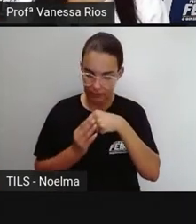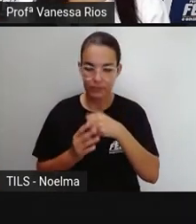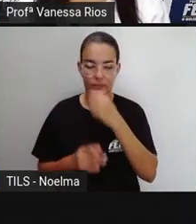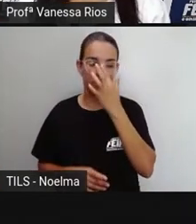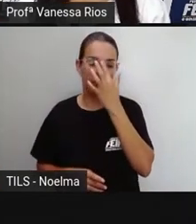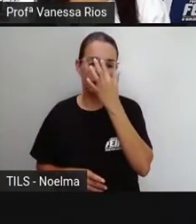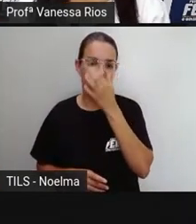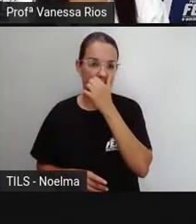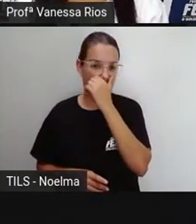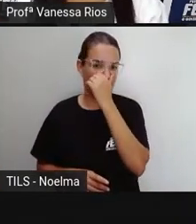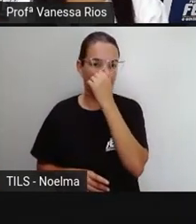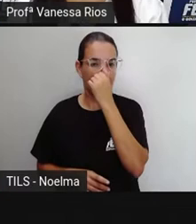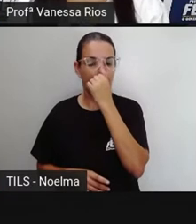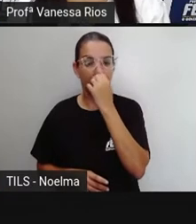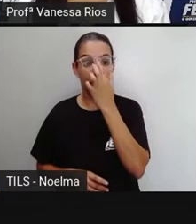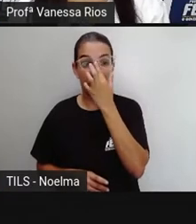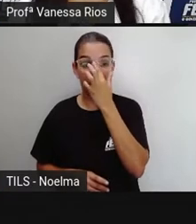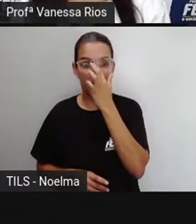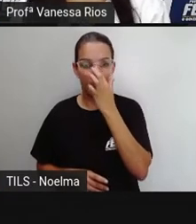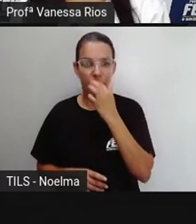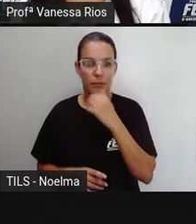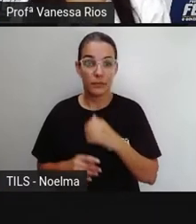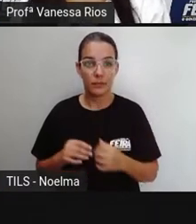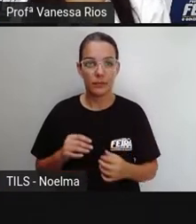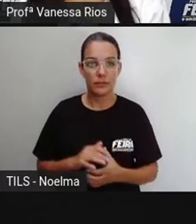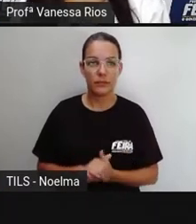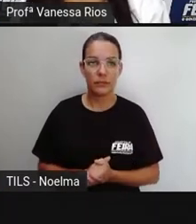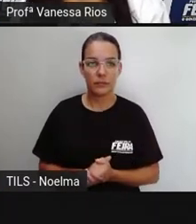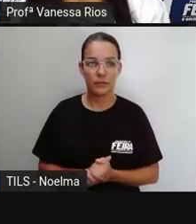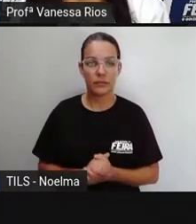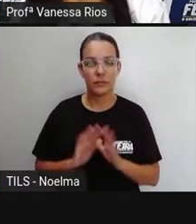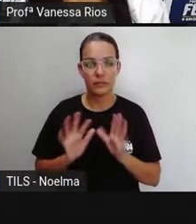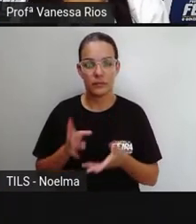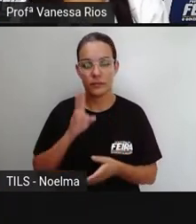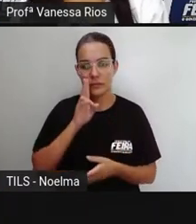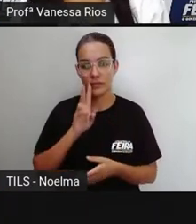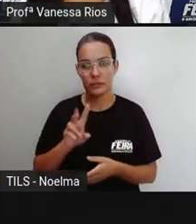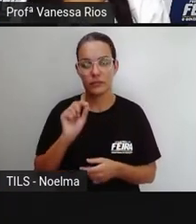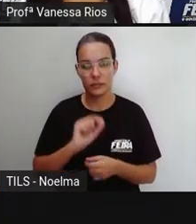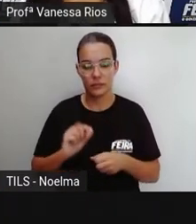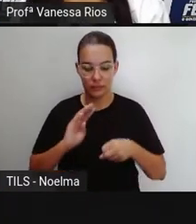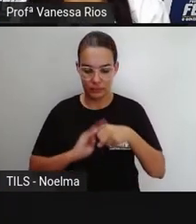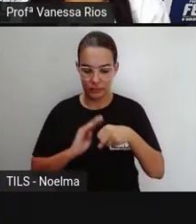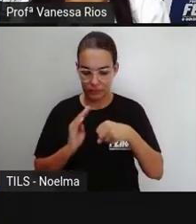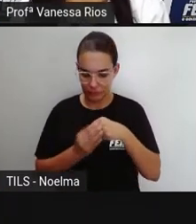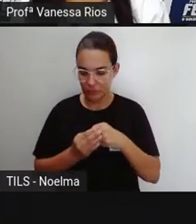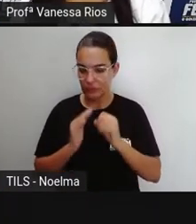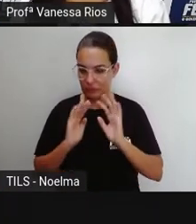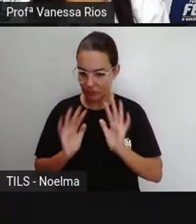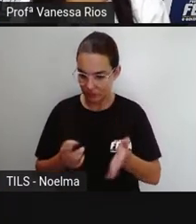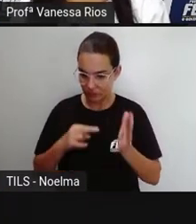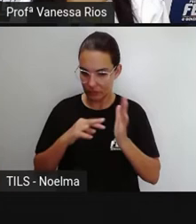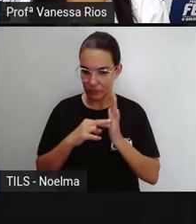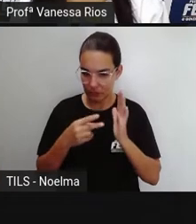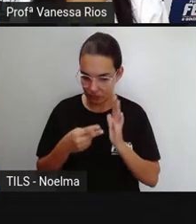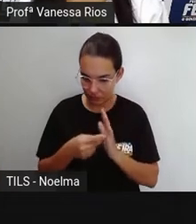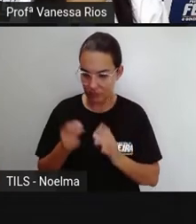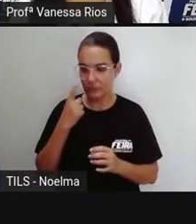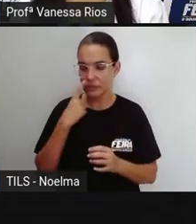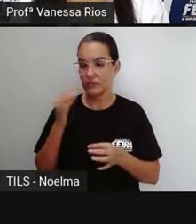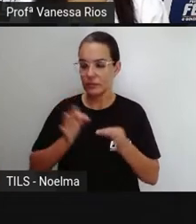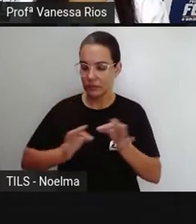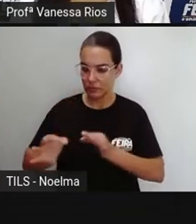observamos a sua importância nessa questão administrativa, de organizar as necessidades da